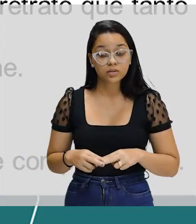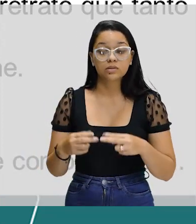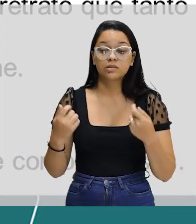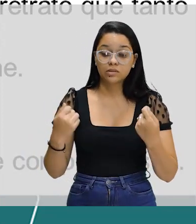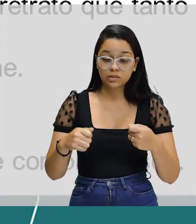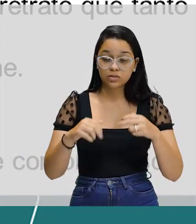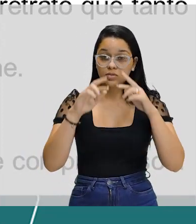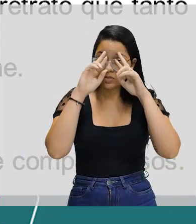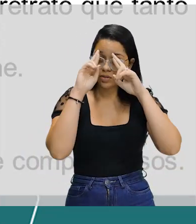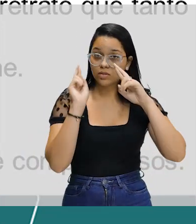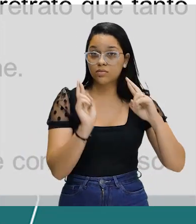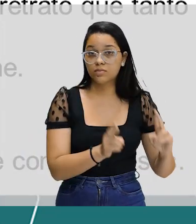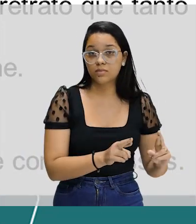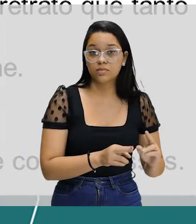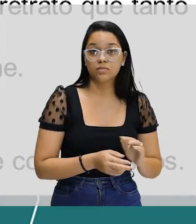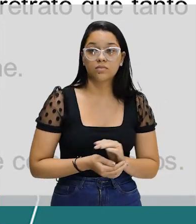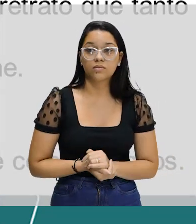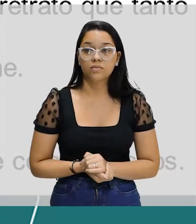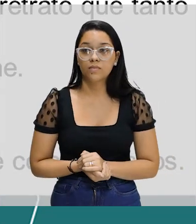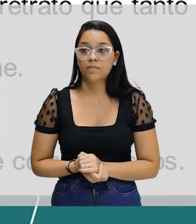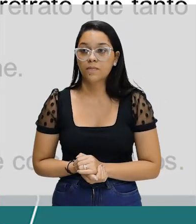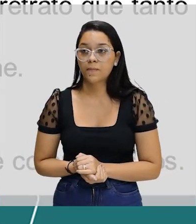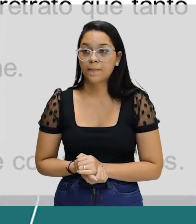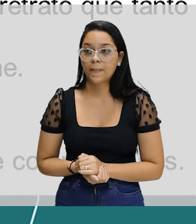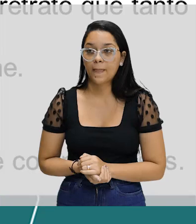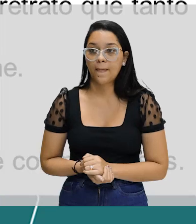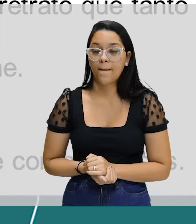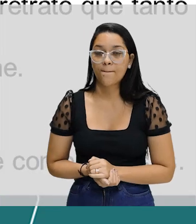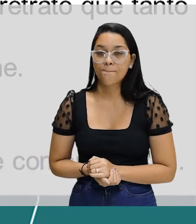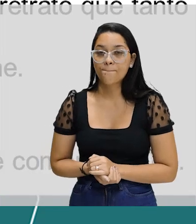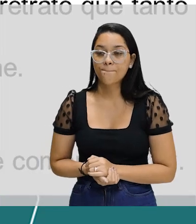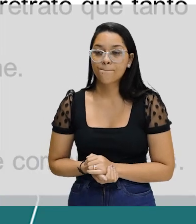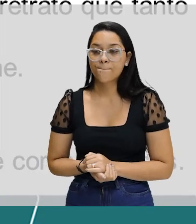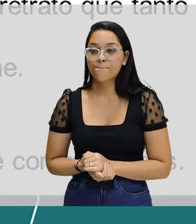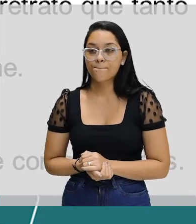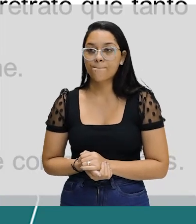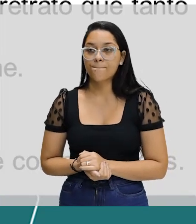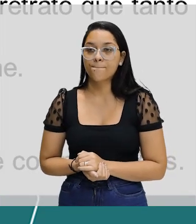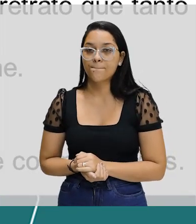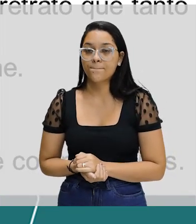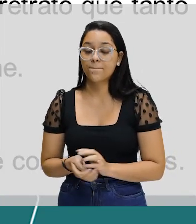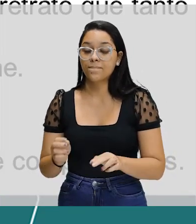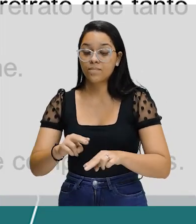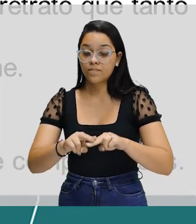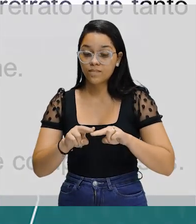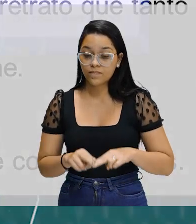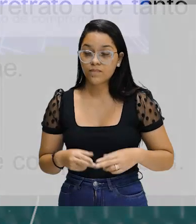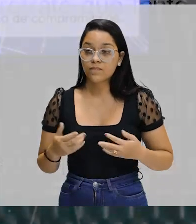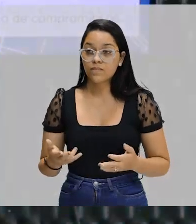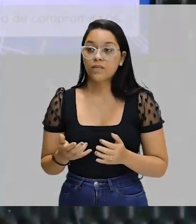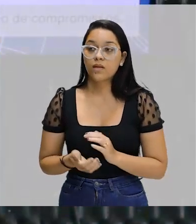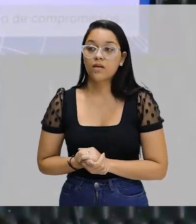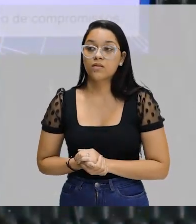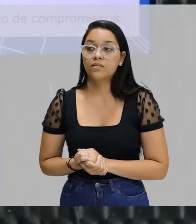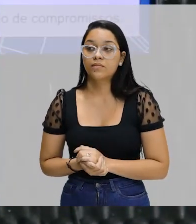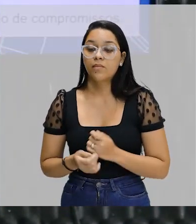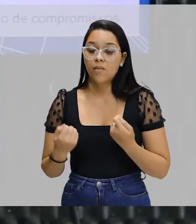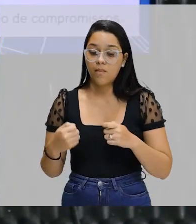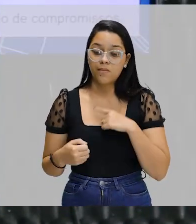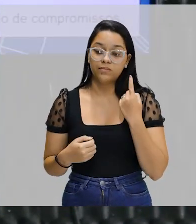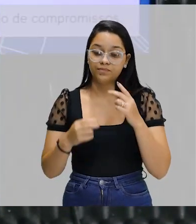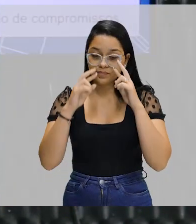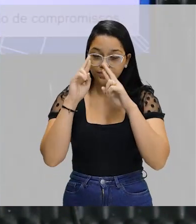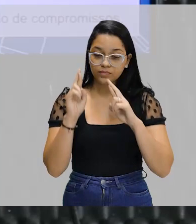Logo, né? Por conta disso, portanto, merece nosso